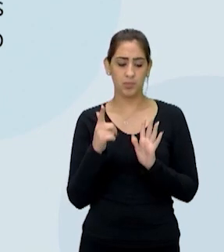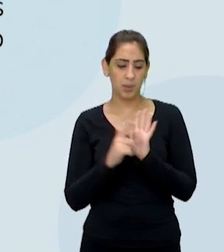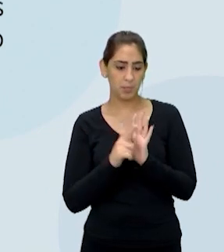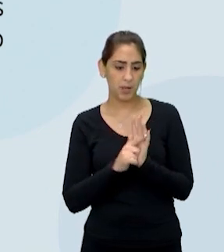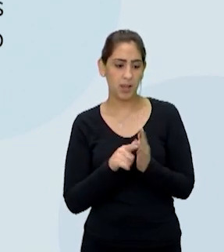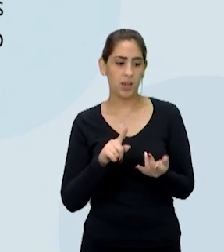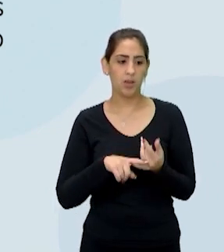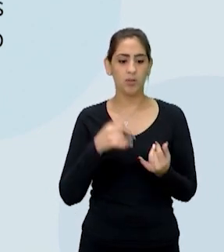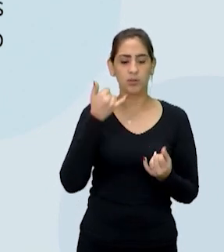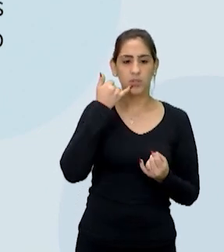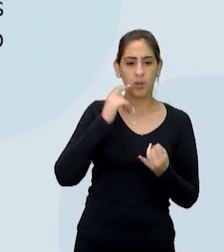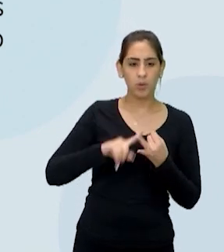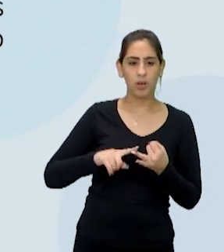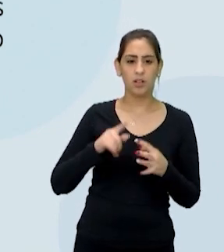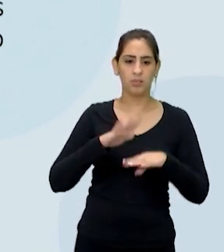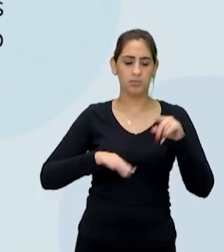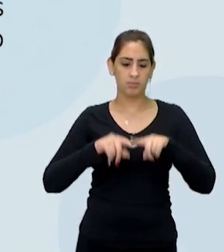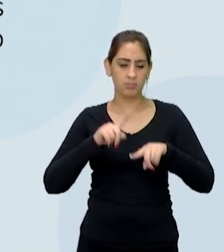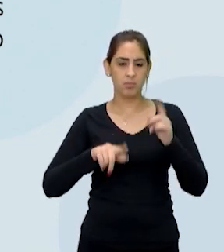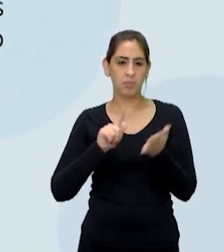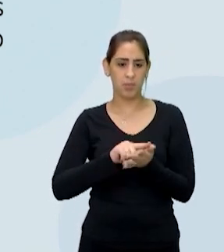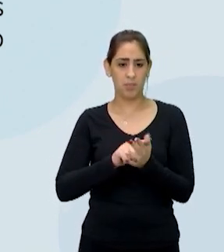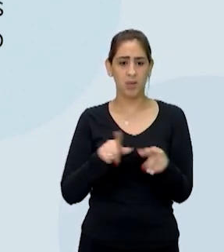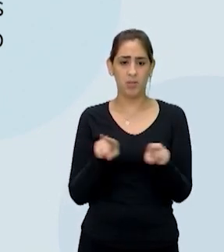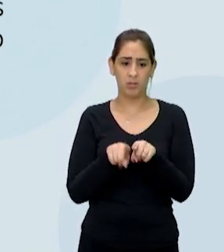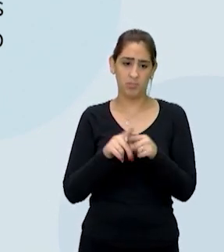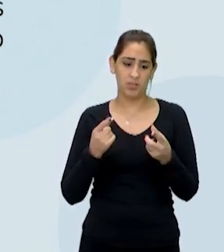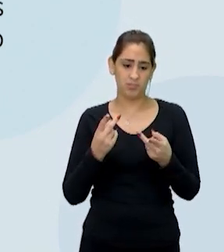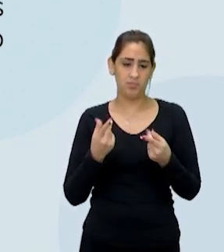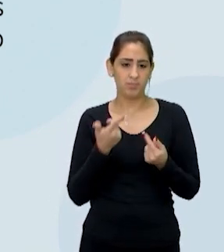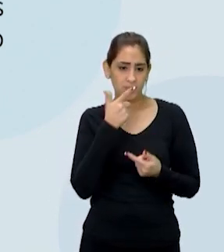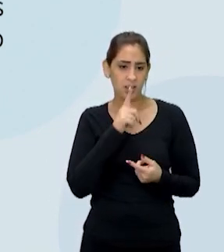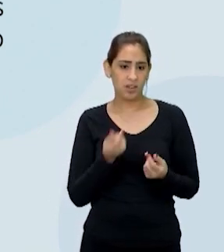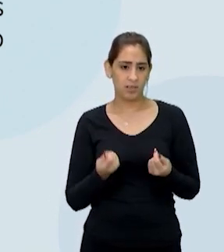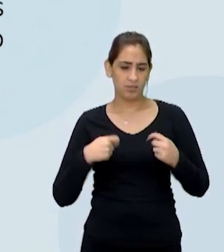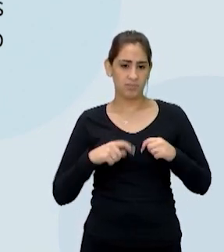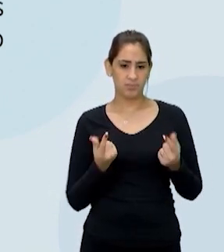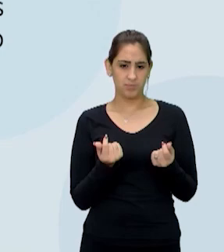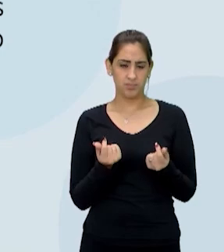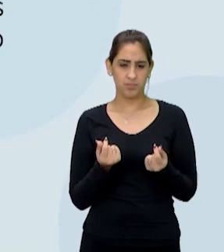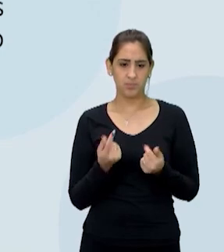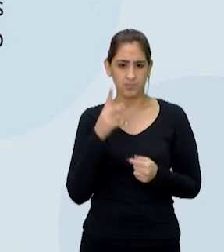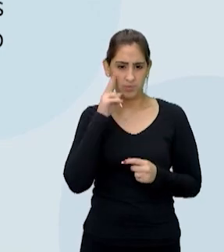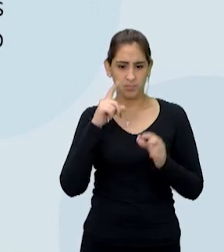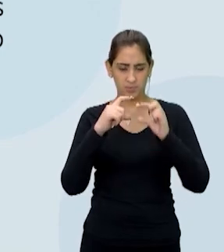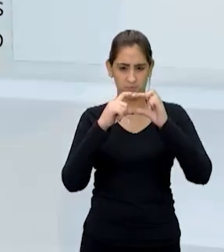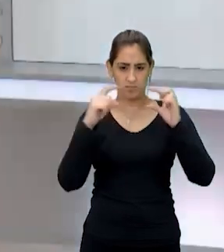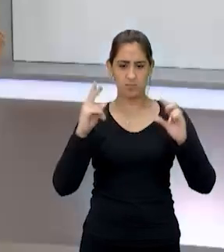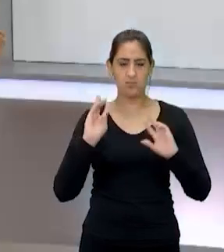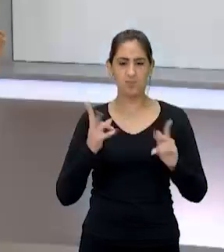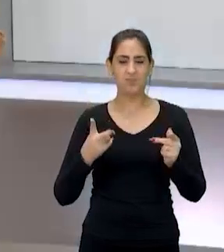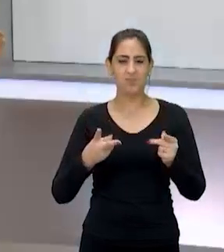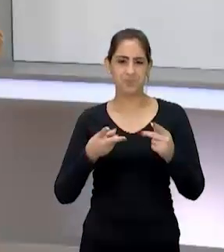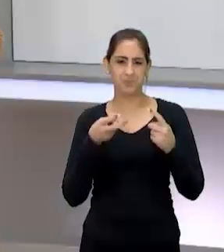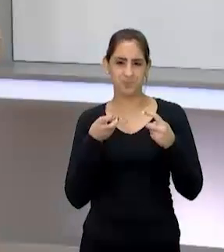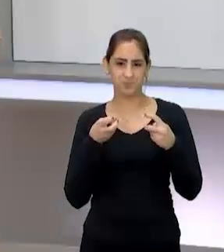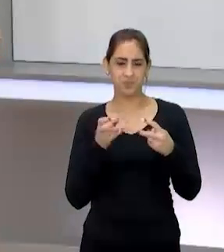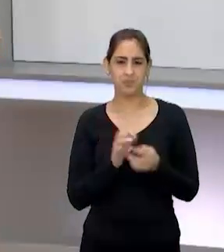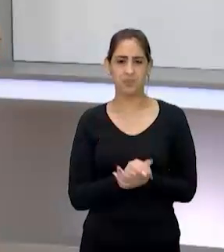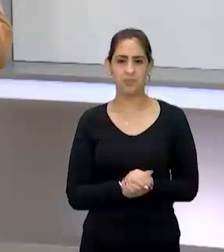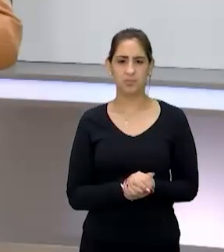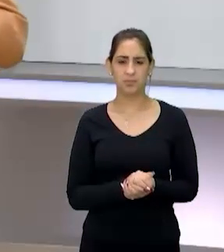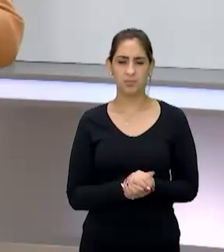eletrônicos e artigos de papelaria. Então, voltando aqui um pouquinho para mim, já nesse trecho, a gente percebe que